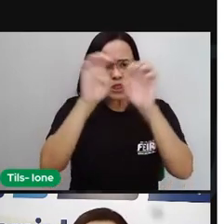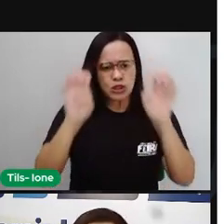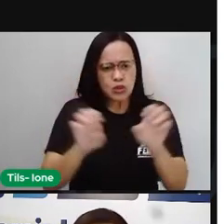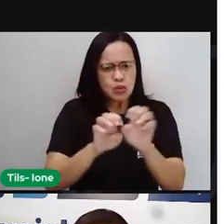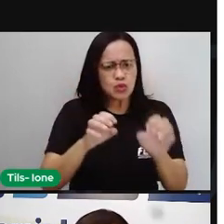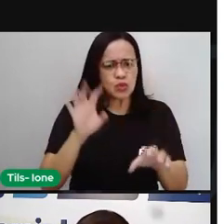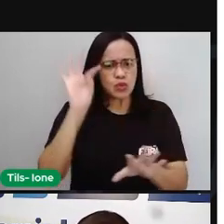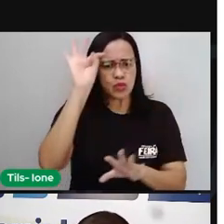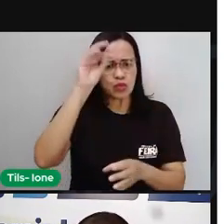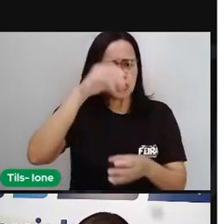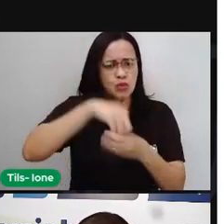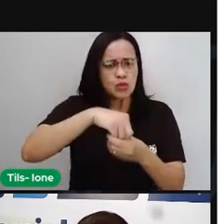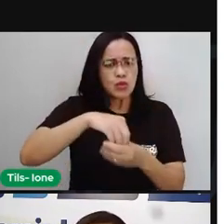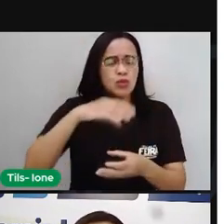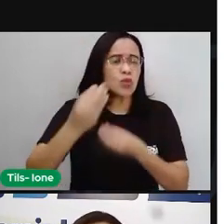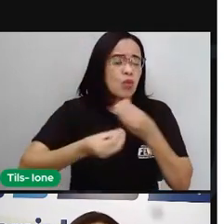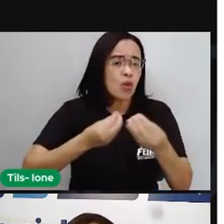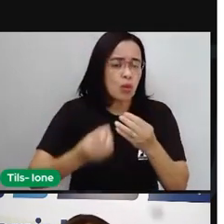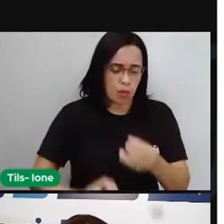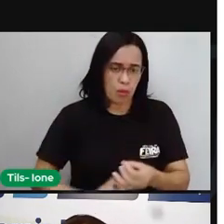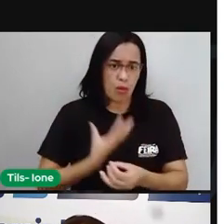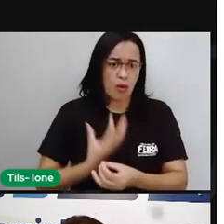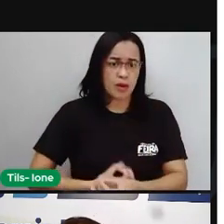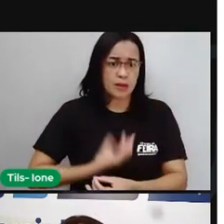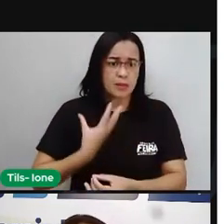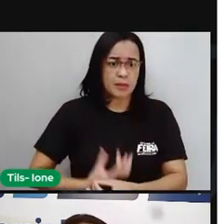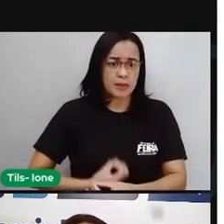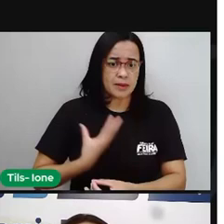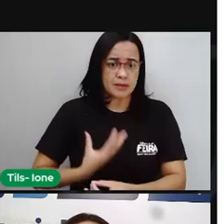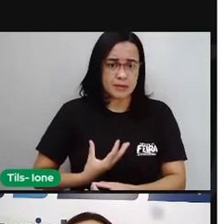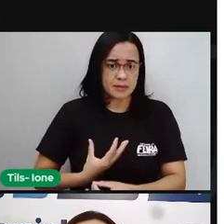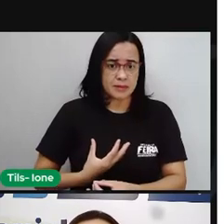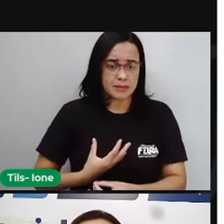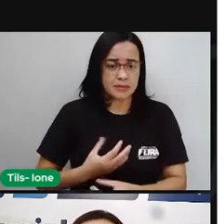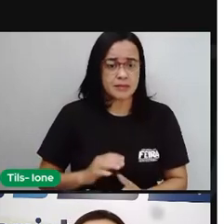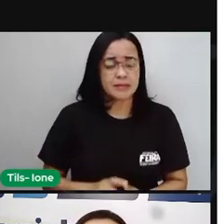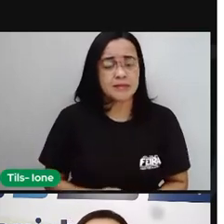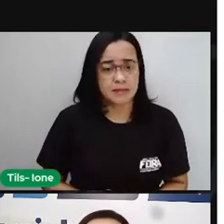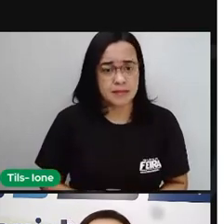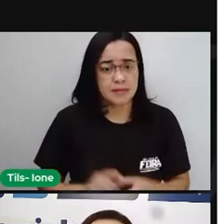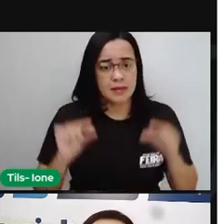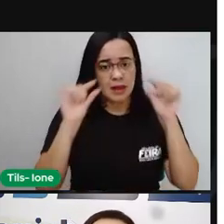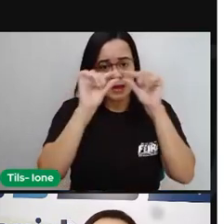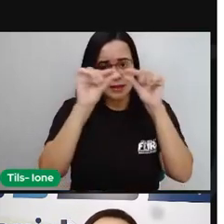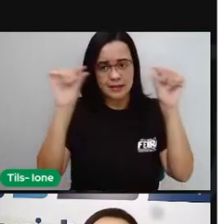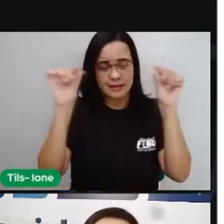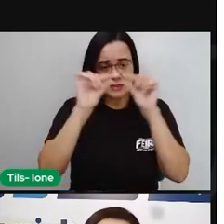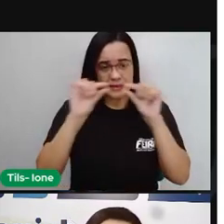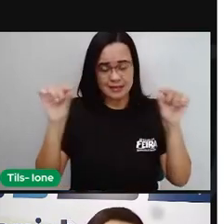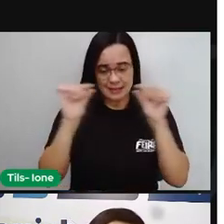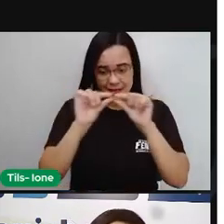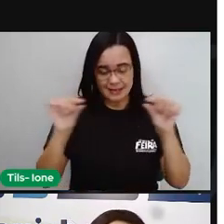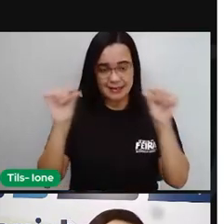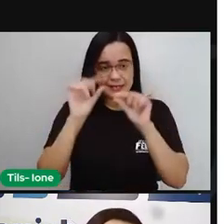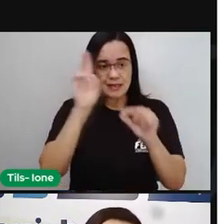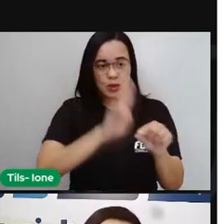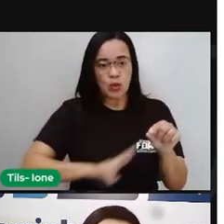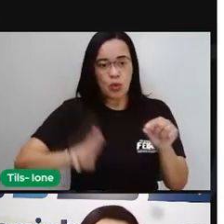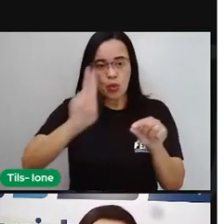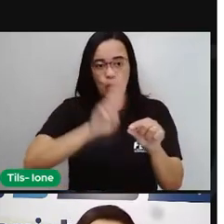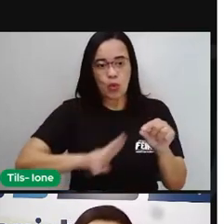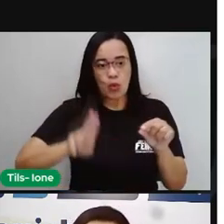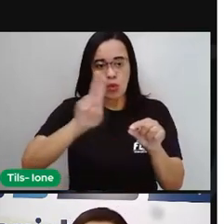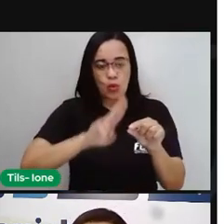cada linha de um poema. E a métrica representa as medidas dos versos utilizados. Então